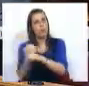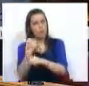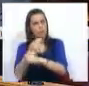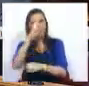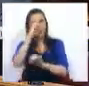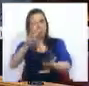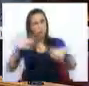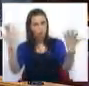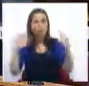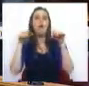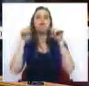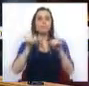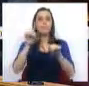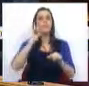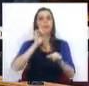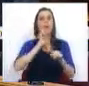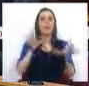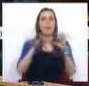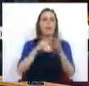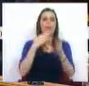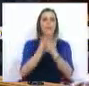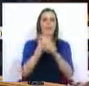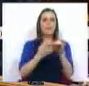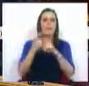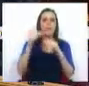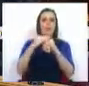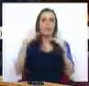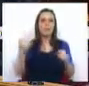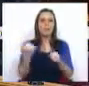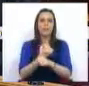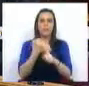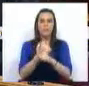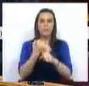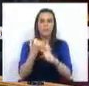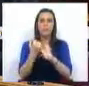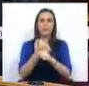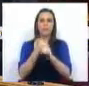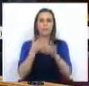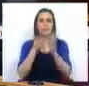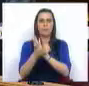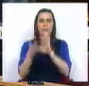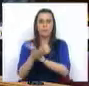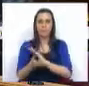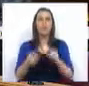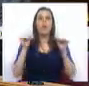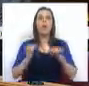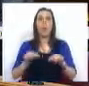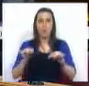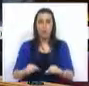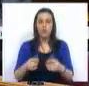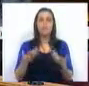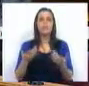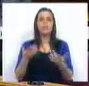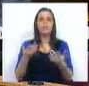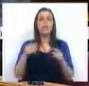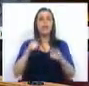sustentável e para a qualidade e o aumento dos níveis de empregabilidade Hoje, mais do